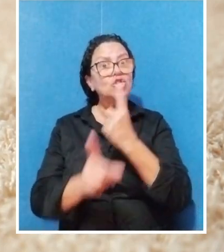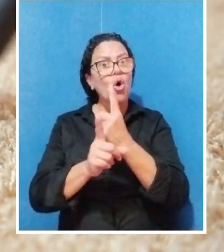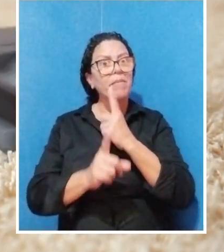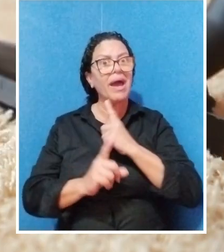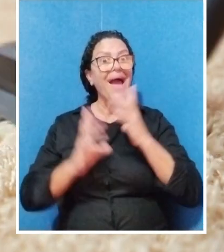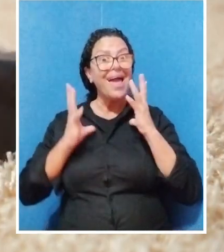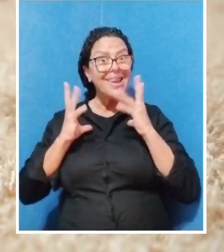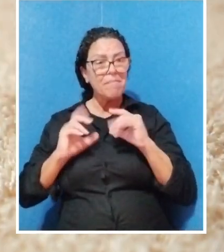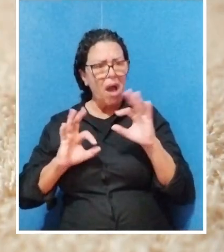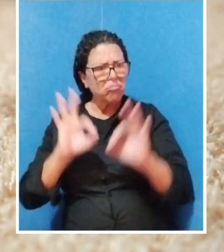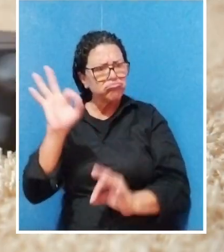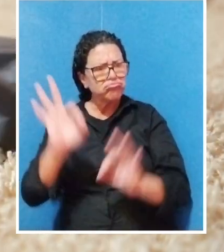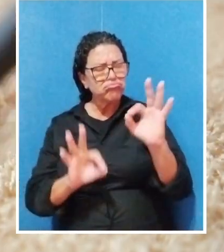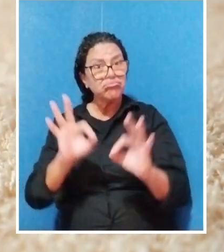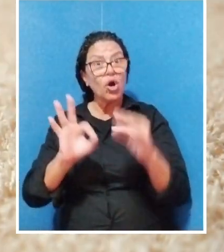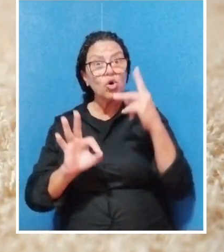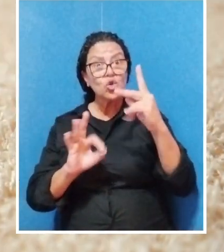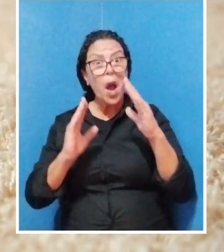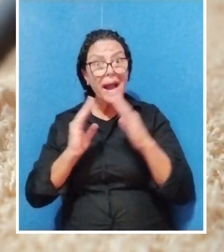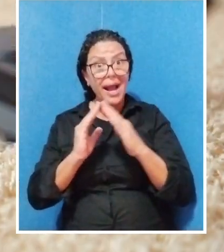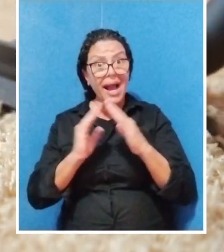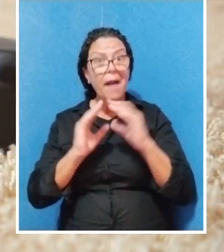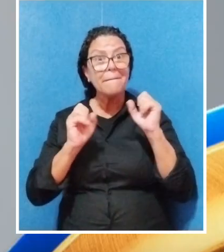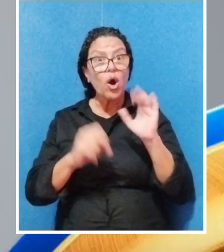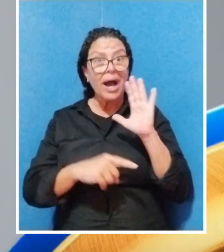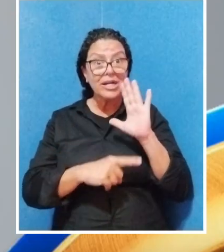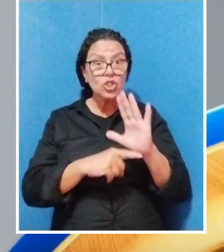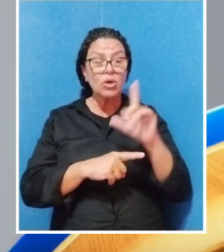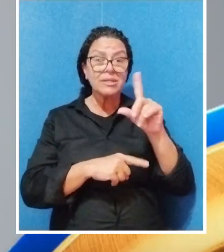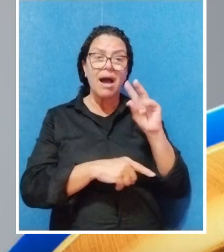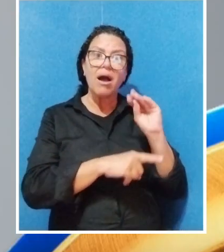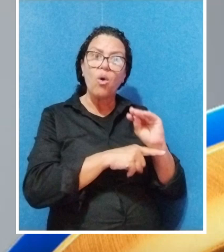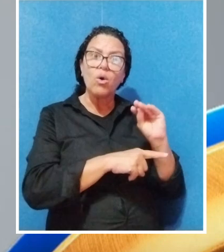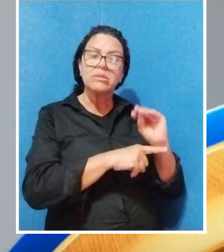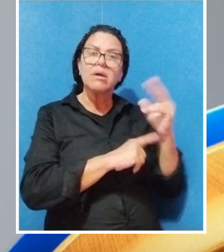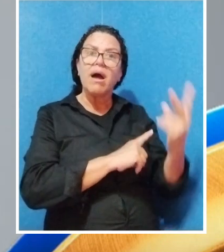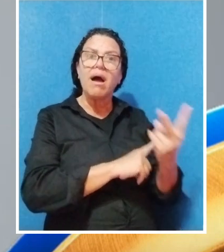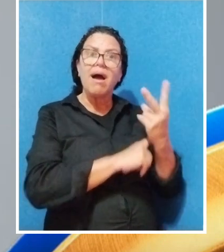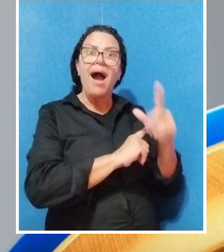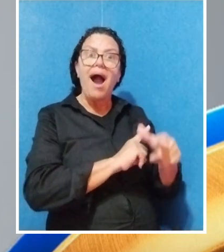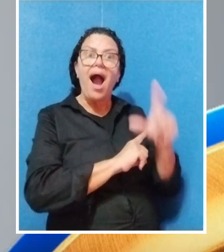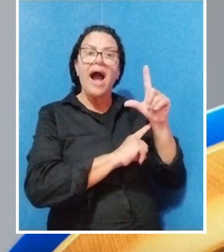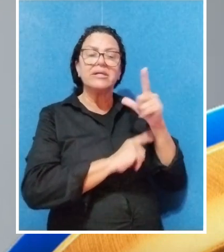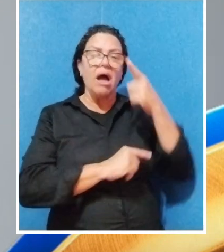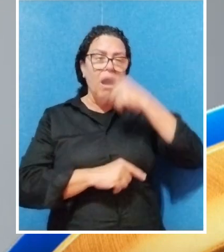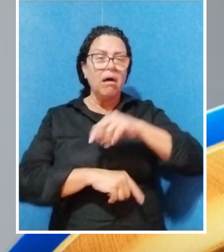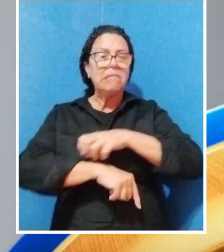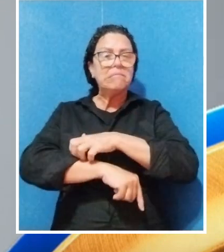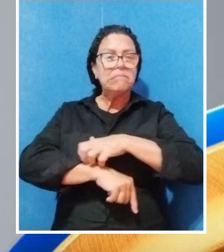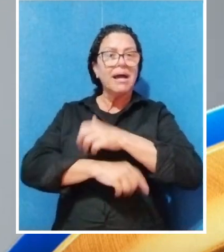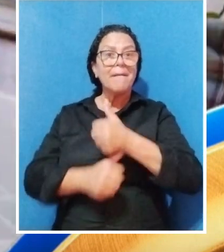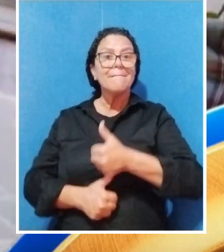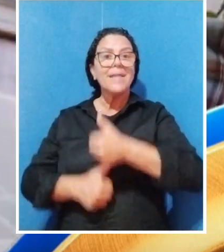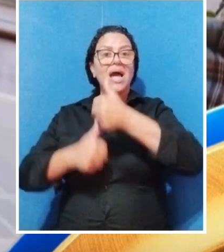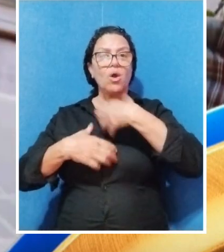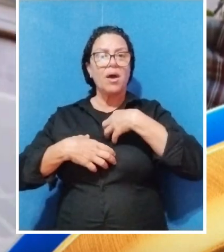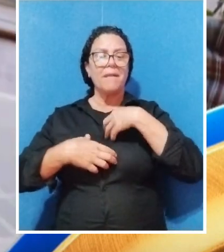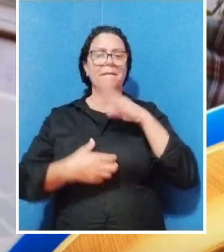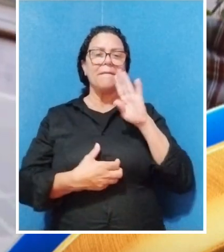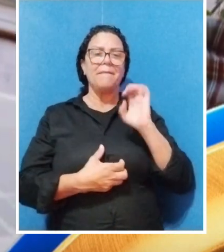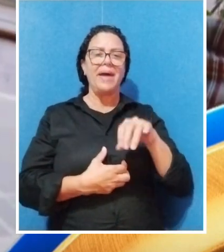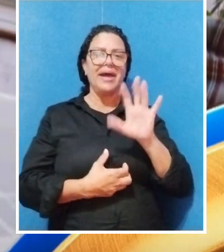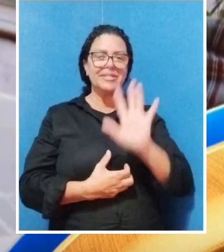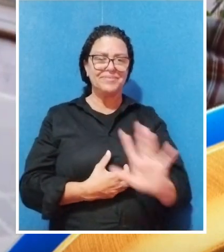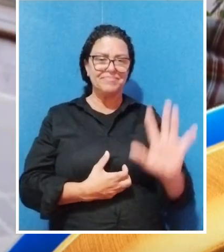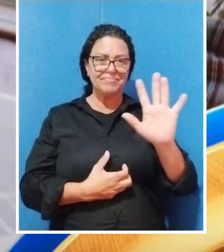descobriu que limpar e organizar sua casa pode ajudar a prevenir sintomas de alergia e melhorar